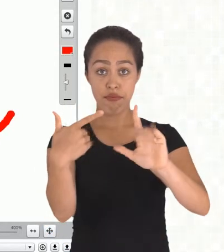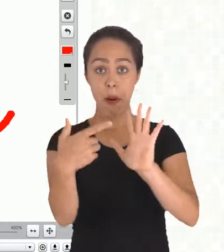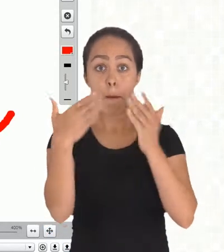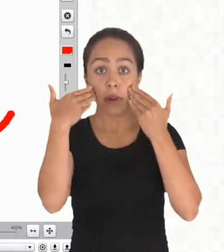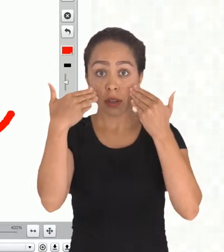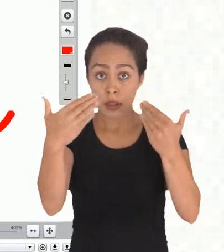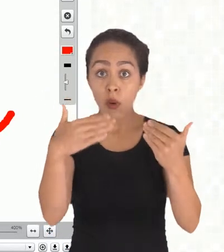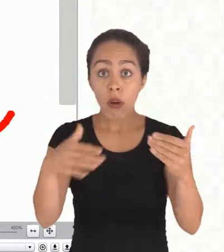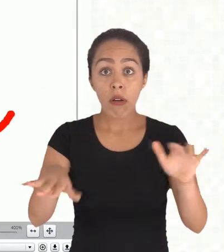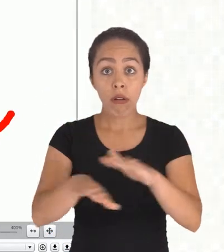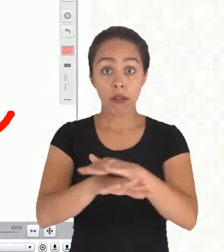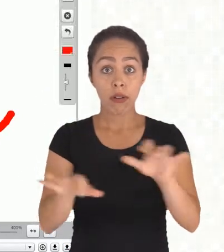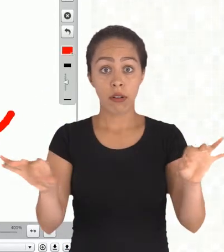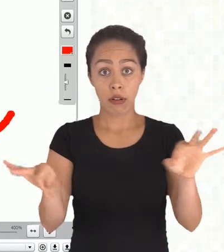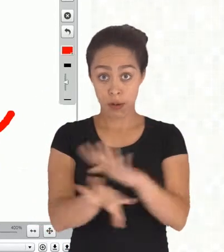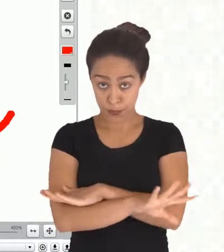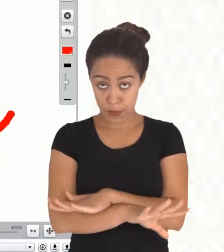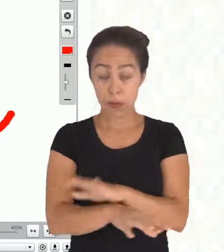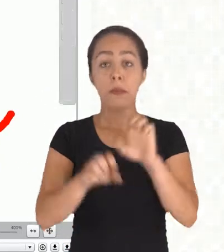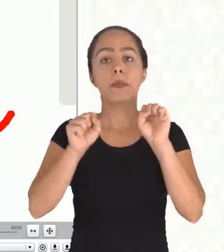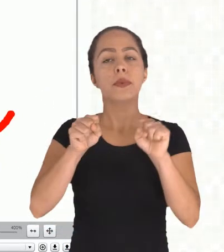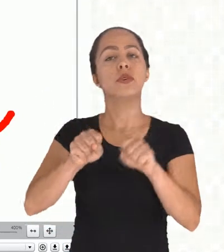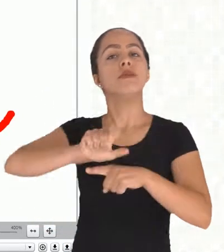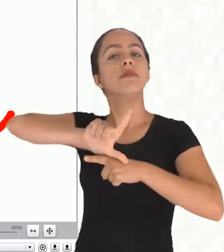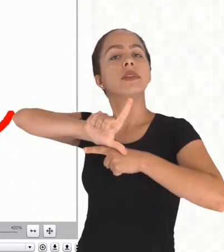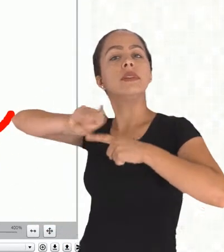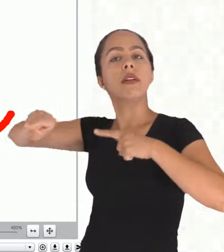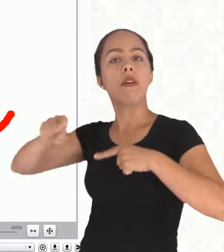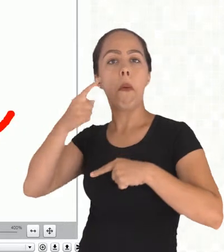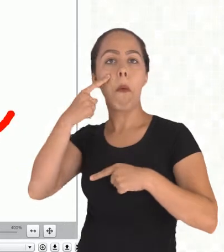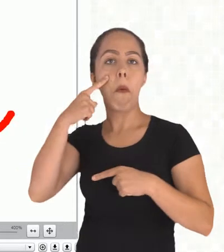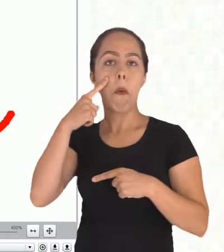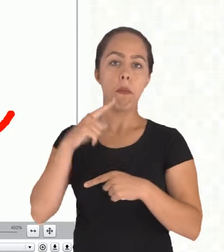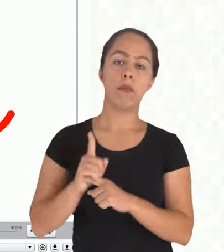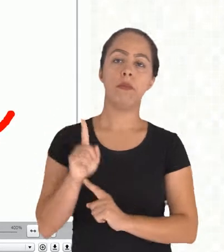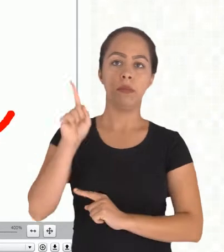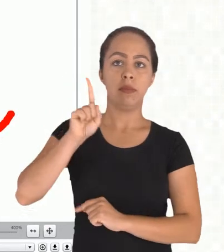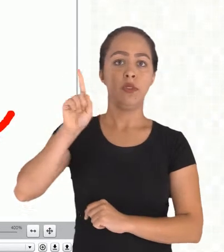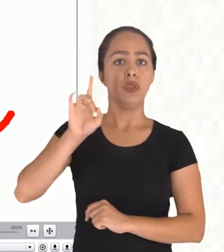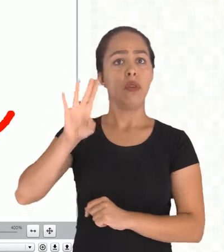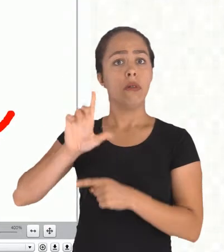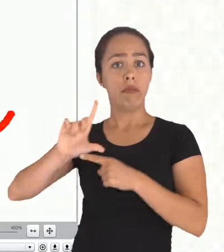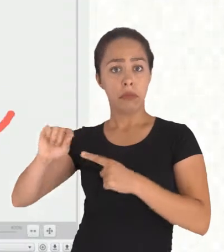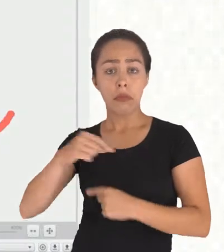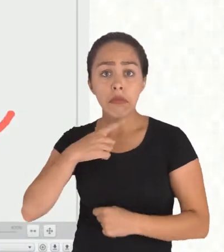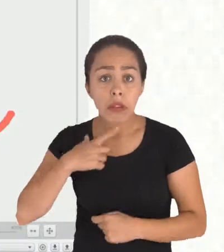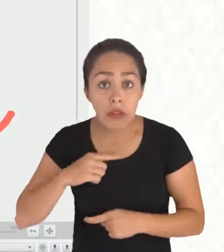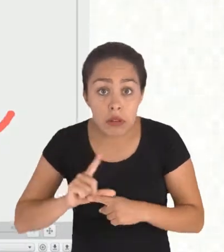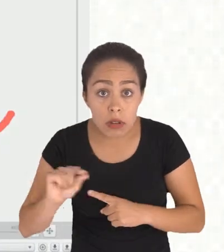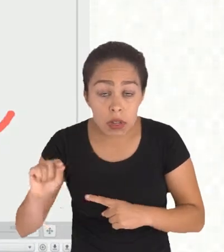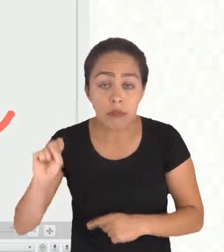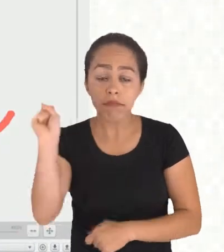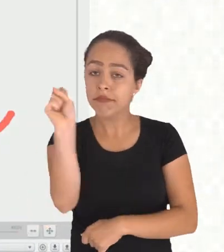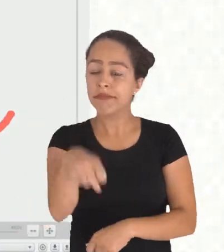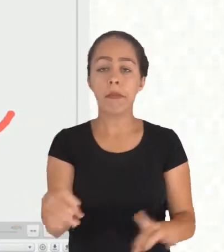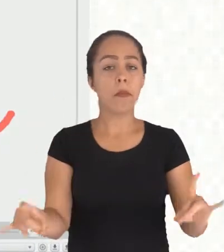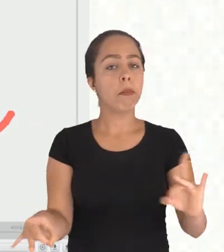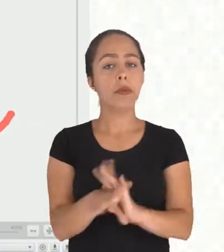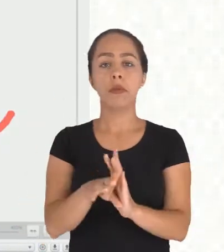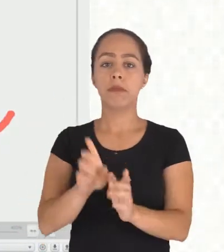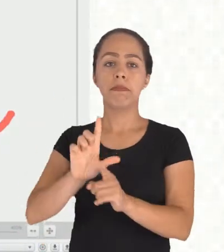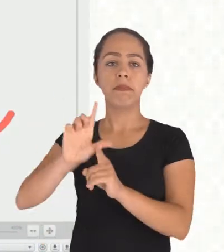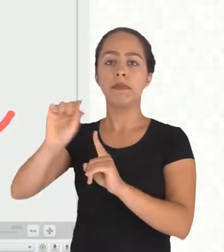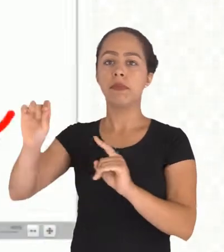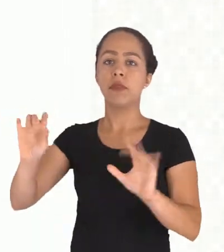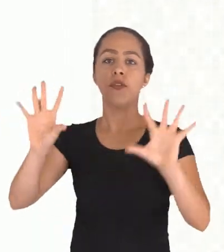que você terminou sua apresentação você pode sair da web conferência que tá aqui então é só sair desejo sair